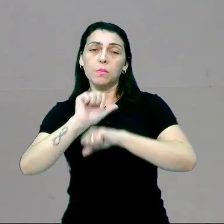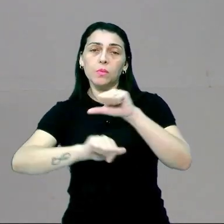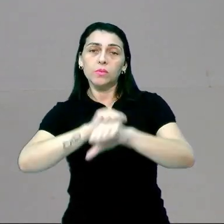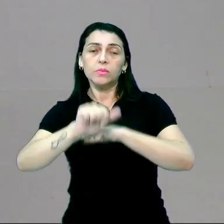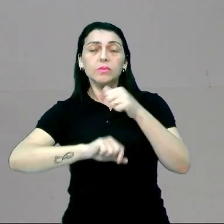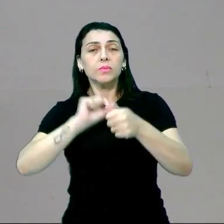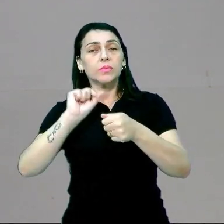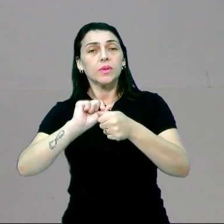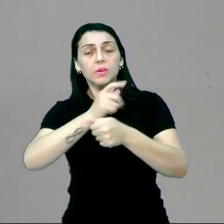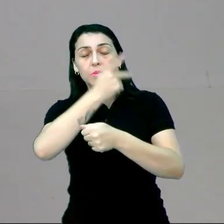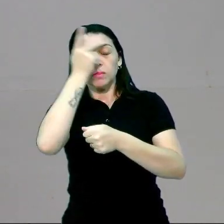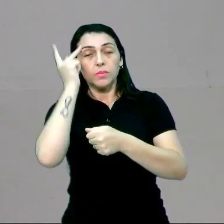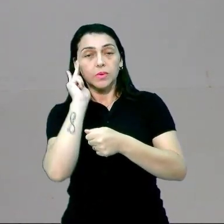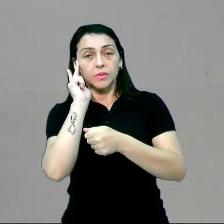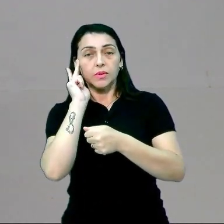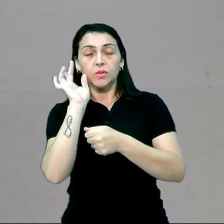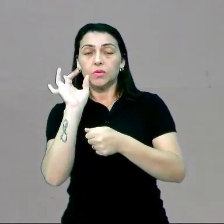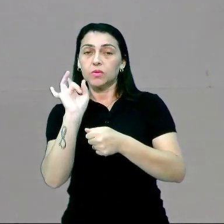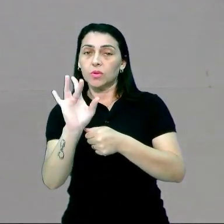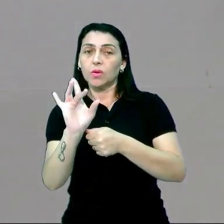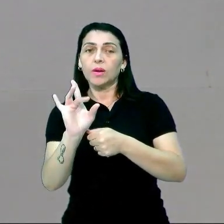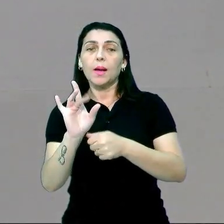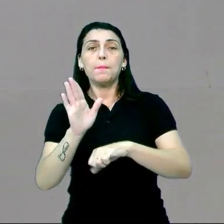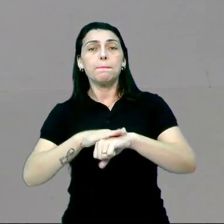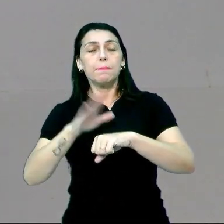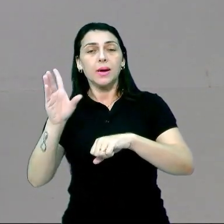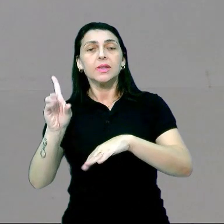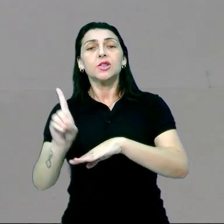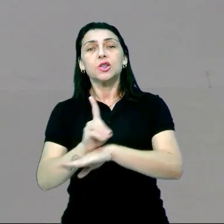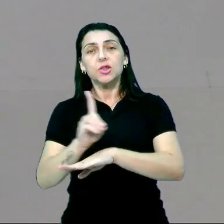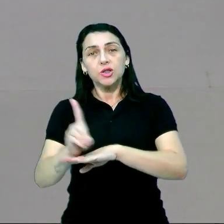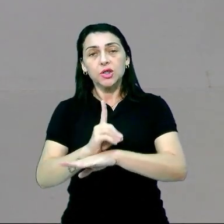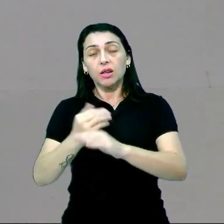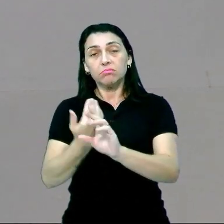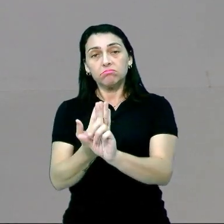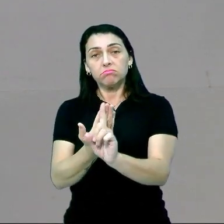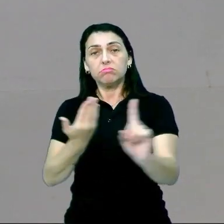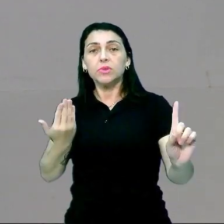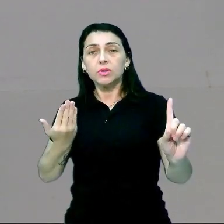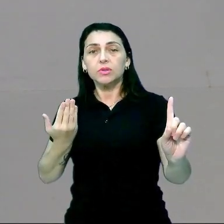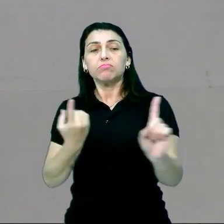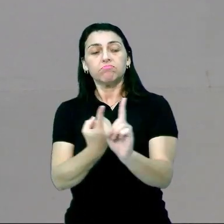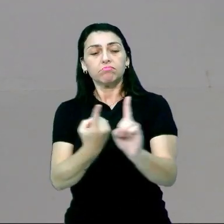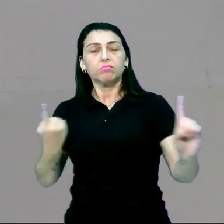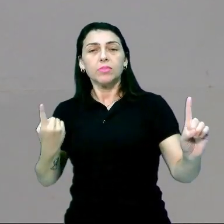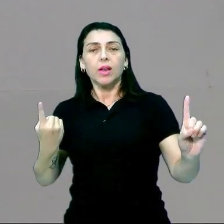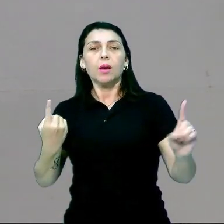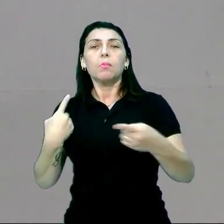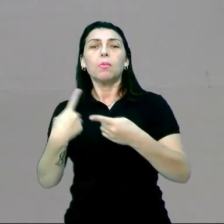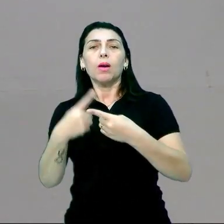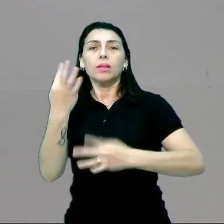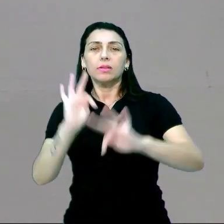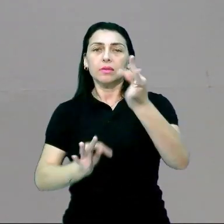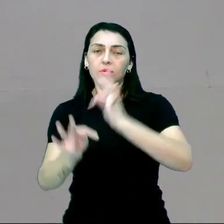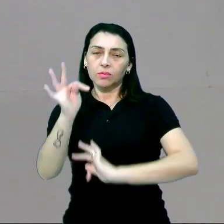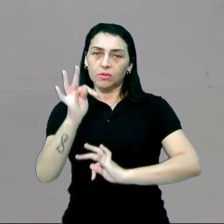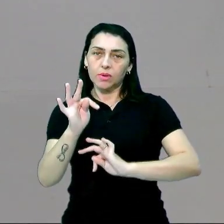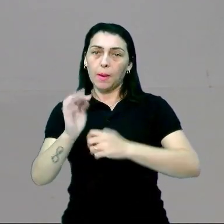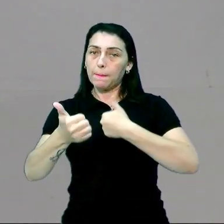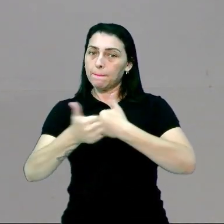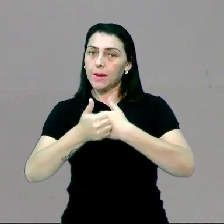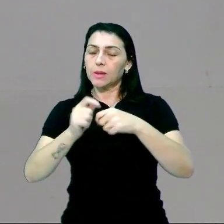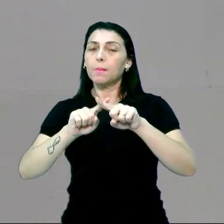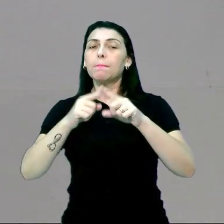fazendo com que as pessoas, elas tornem-se cada vez mais distantes umas das outras. Não tão